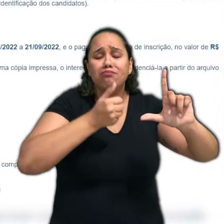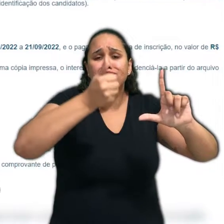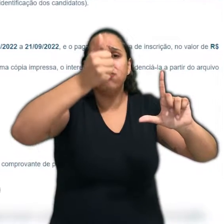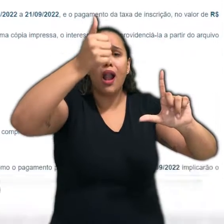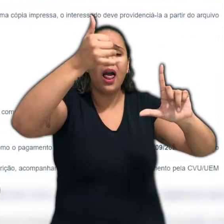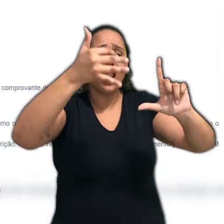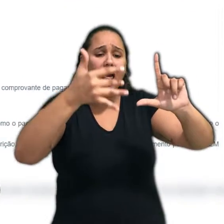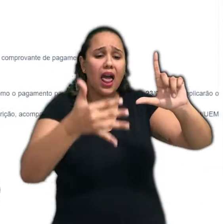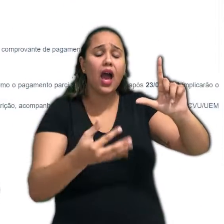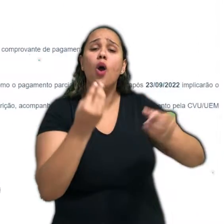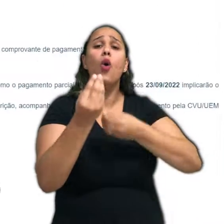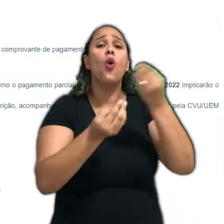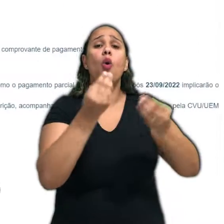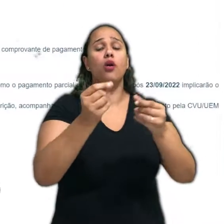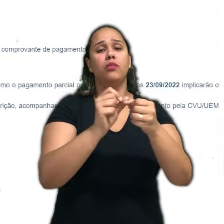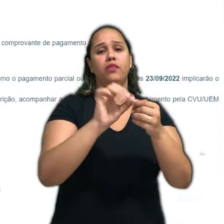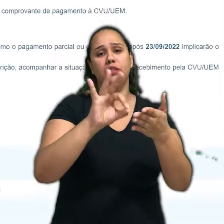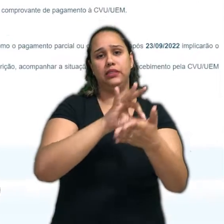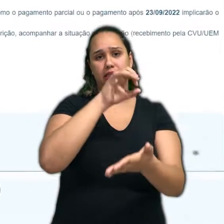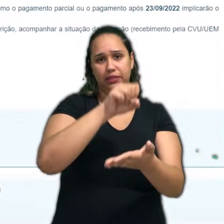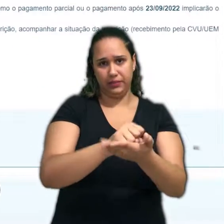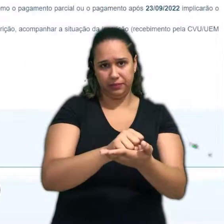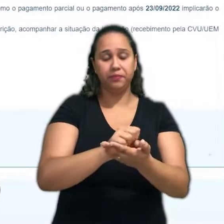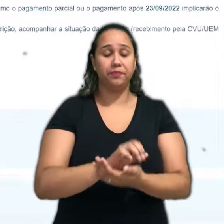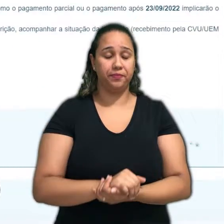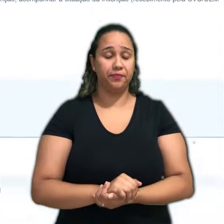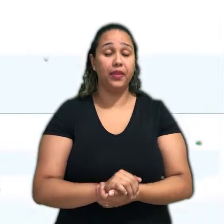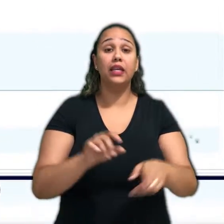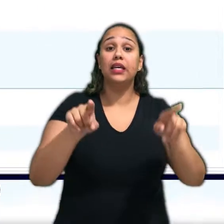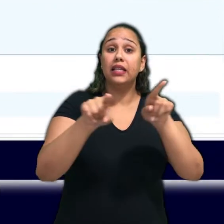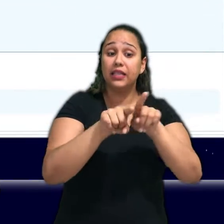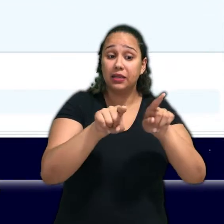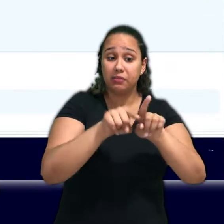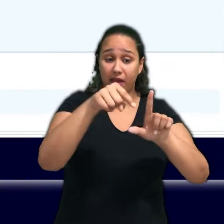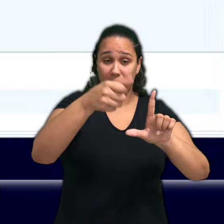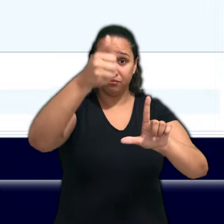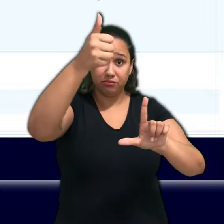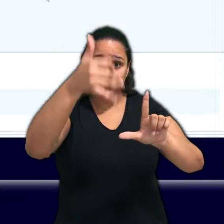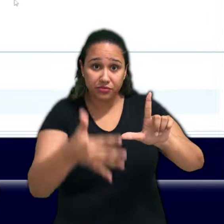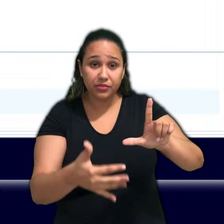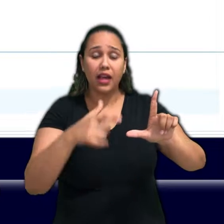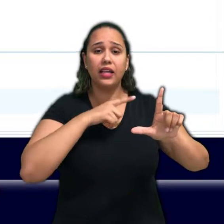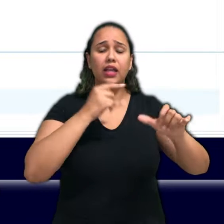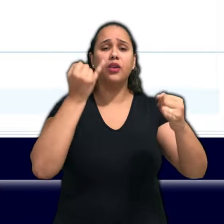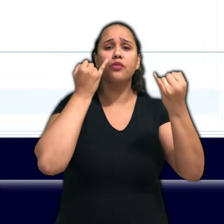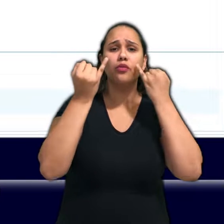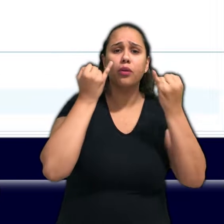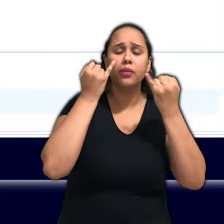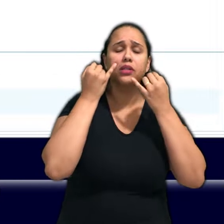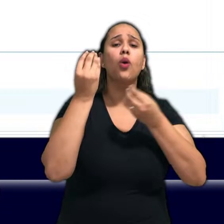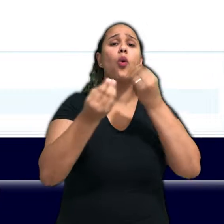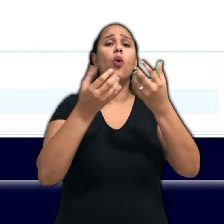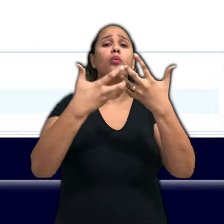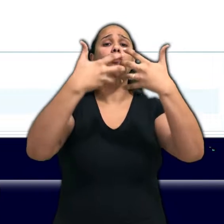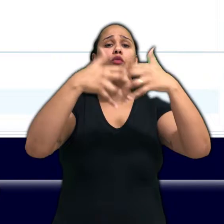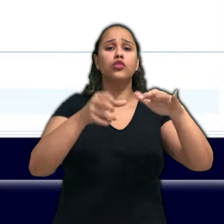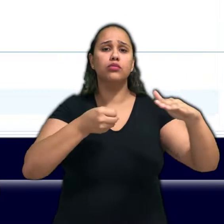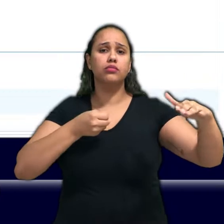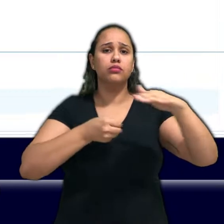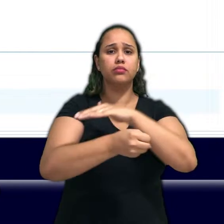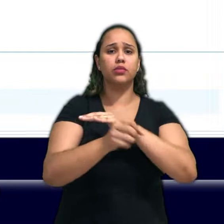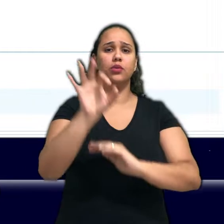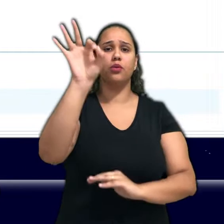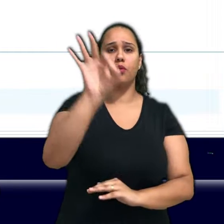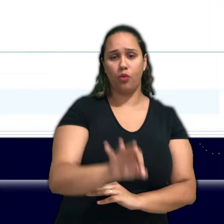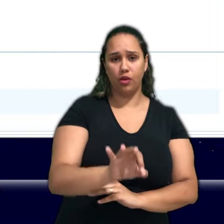instruções para a realização da inscrição. Lá, também você pode ter acesso ao informativo de como funciona o sistema de cotas para as